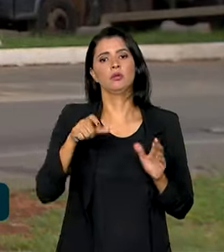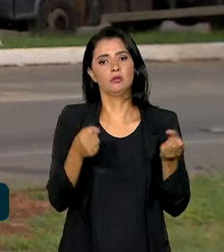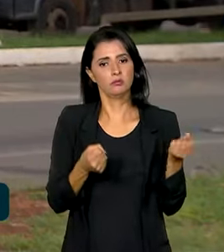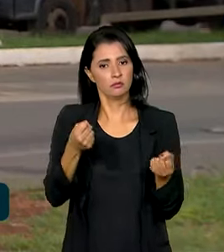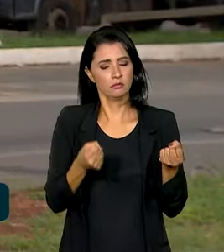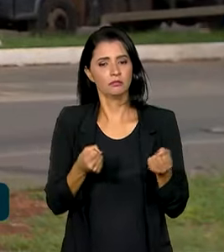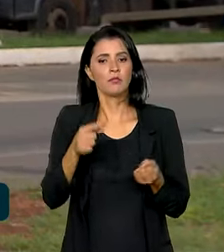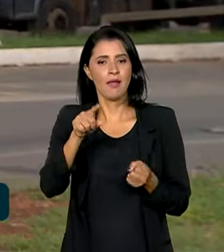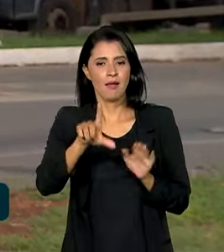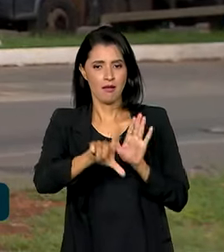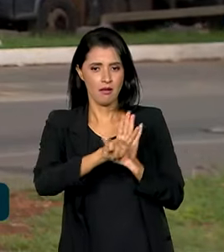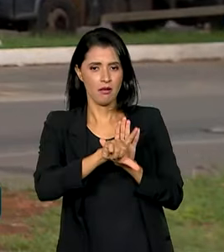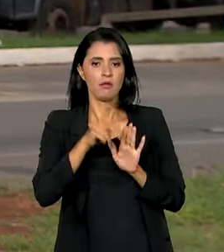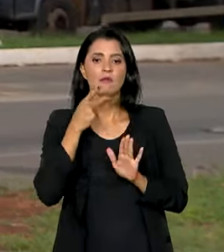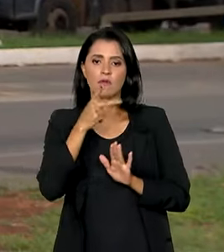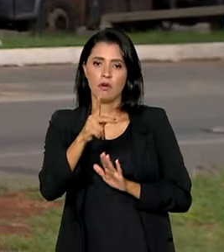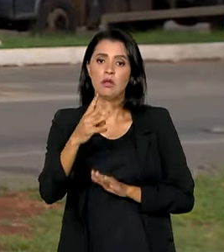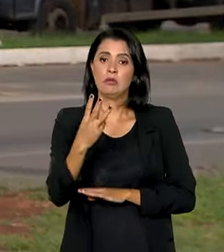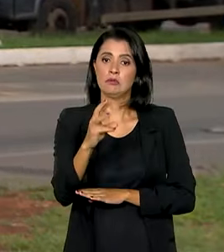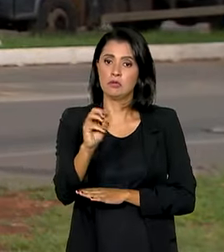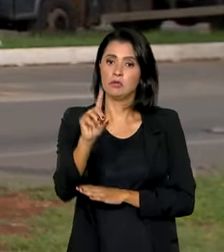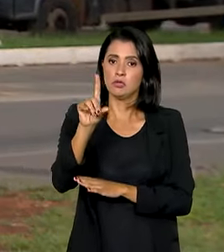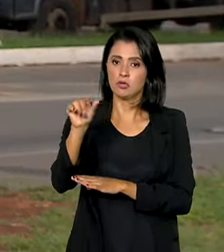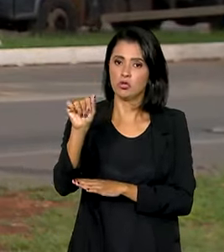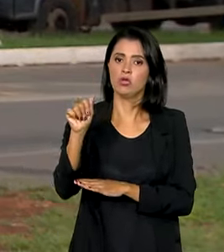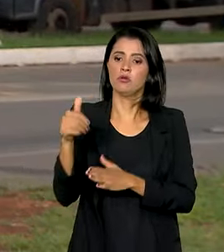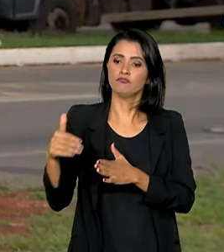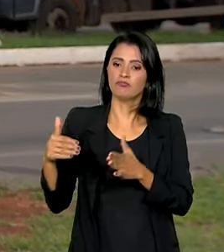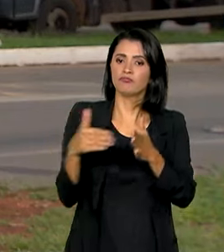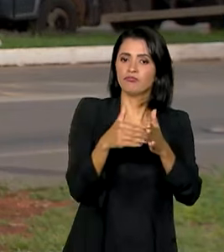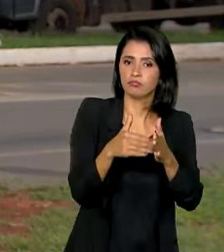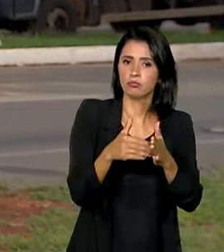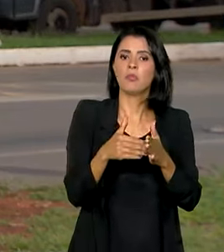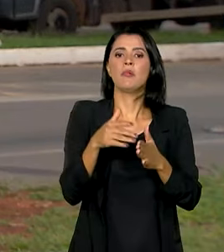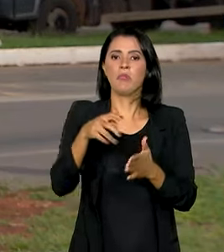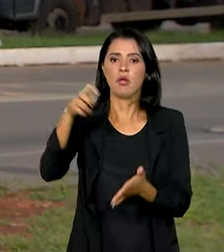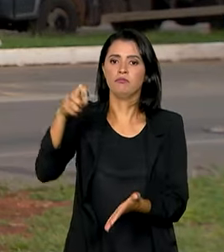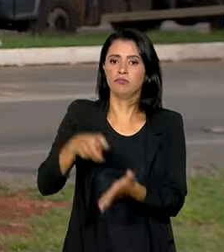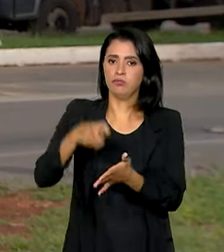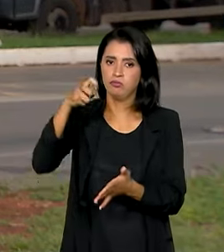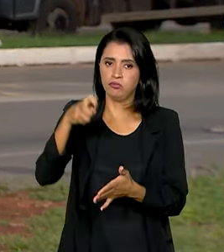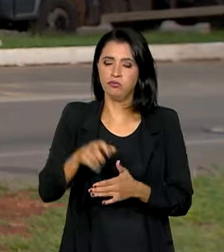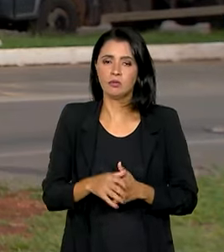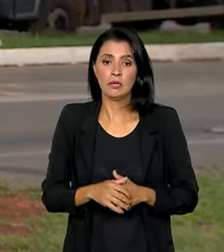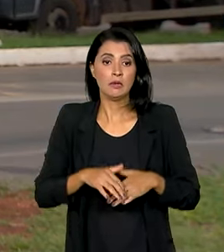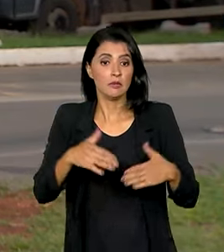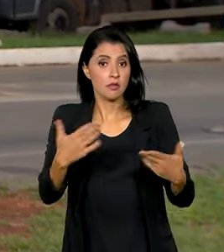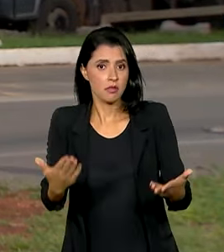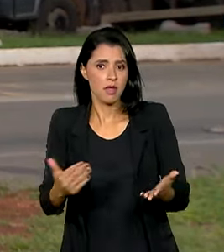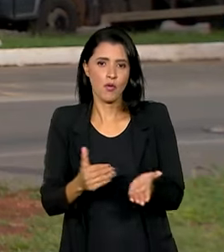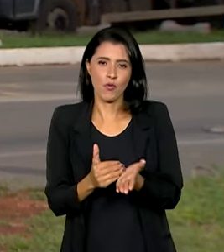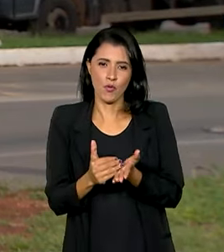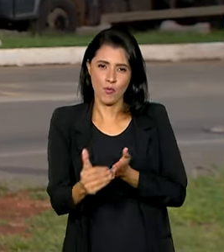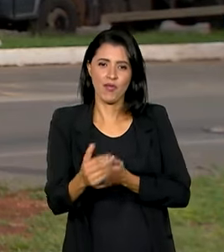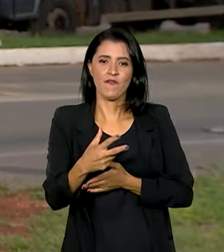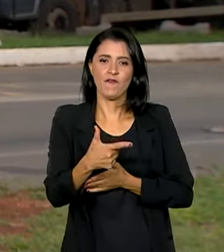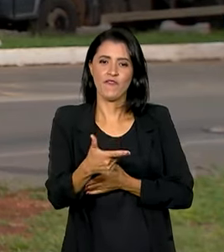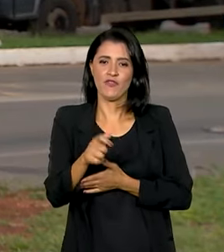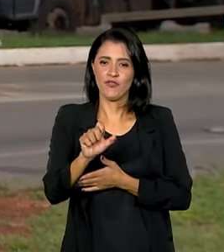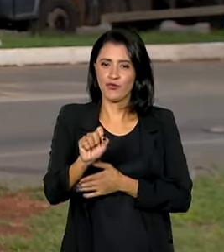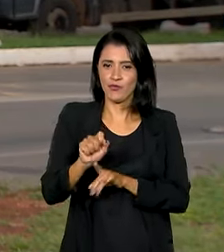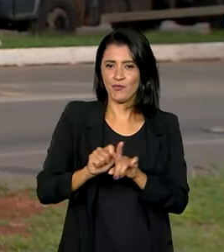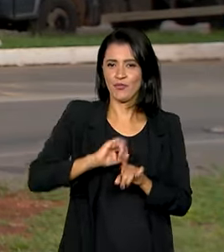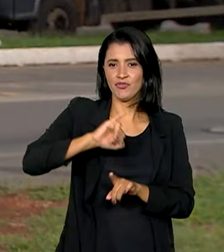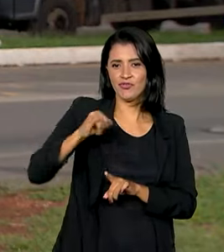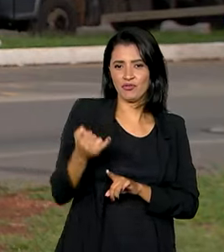A legislação prevê 30 dias de tolerância para aplicar a penalidade. Então, a partir de 28 de